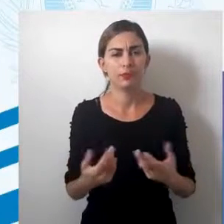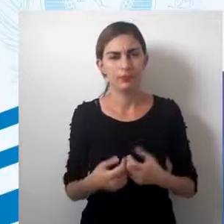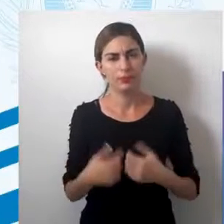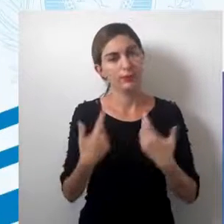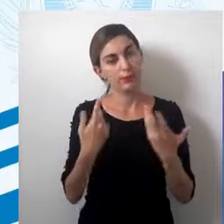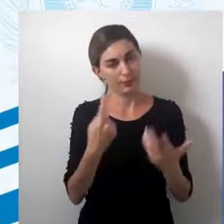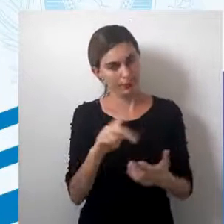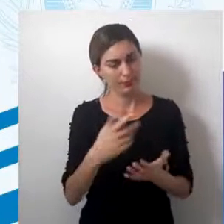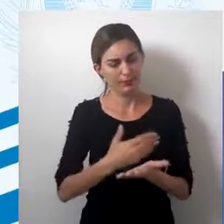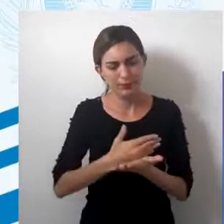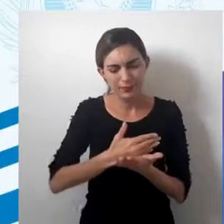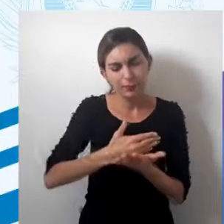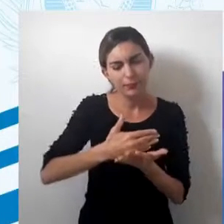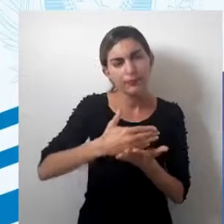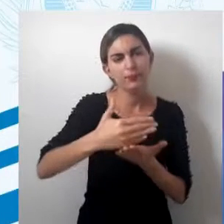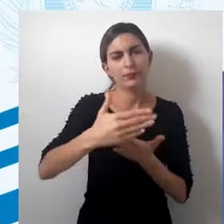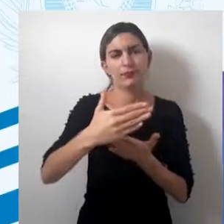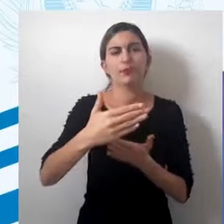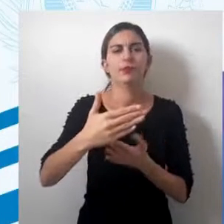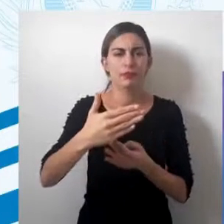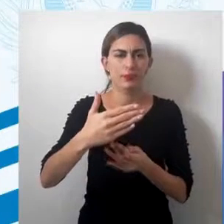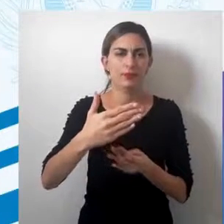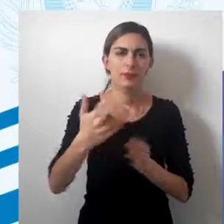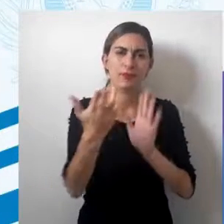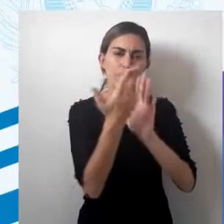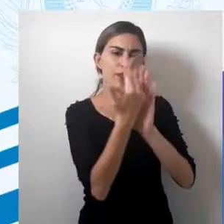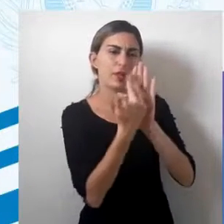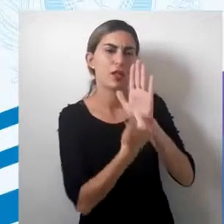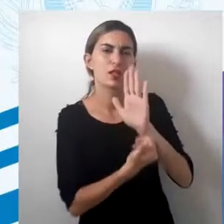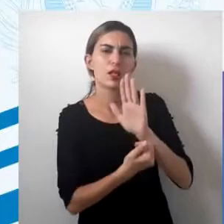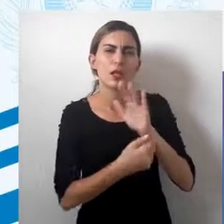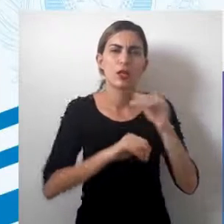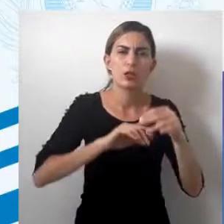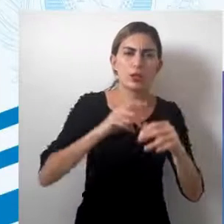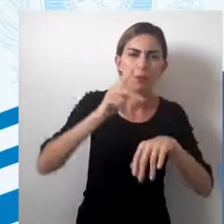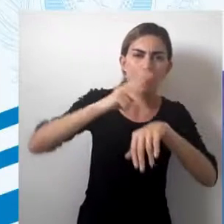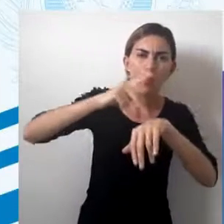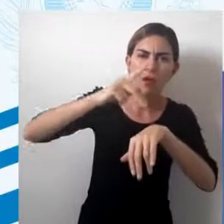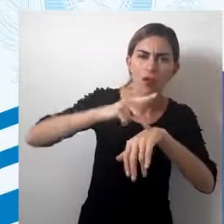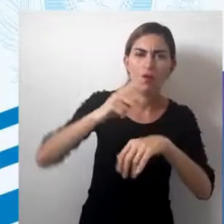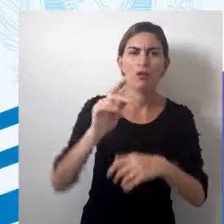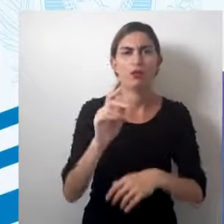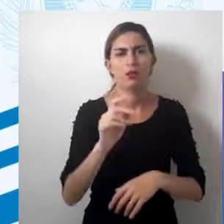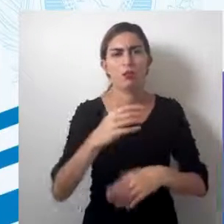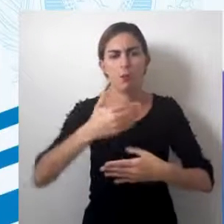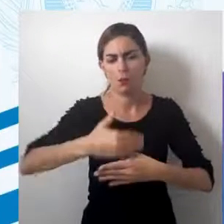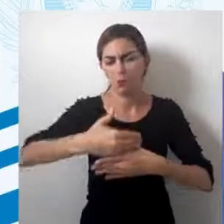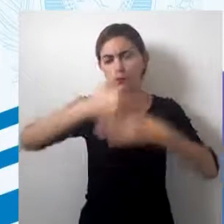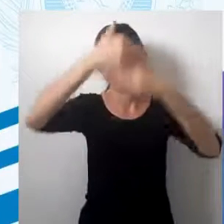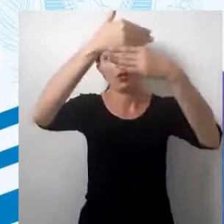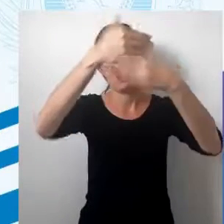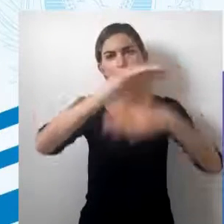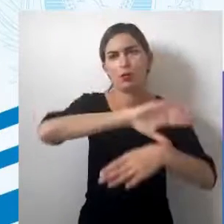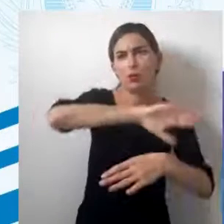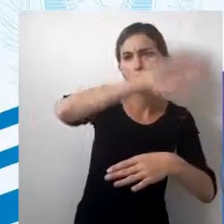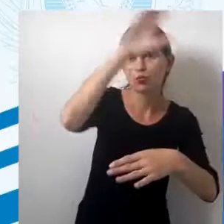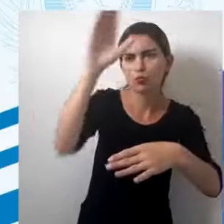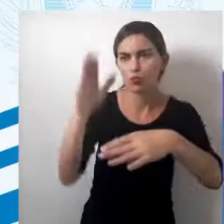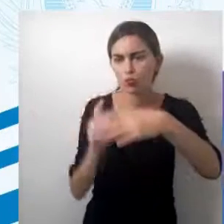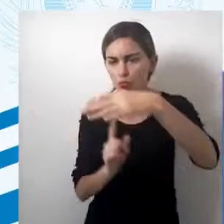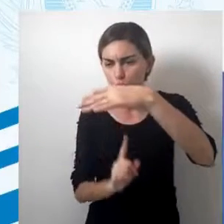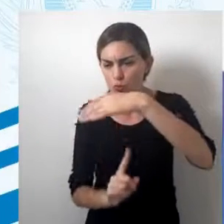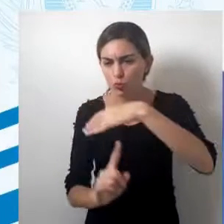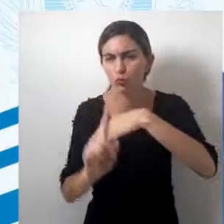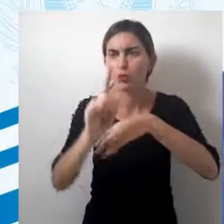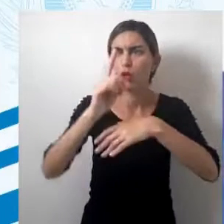Isso daí inicia desenhando os caminhos em pedra ou nas paredes da caverna. Então,